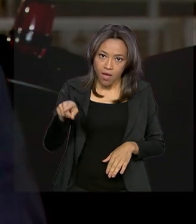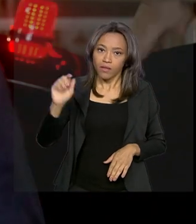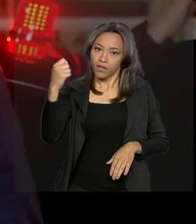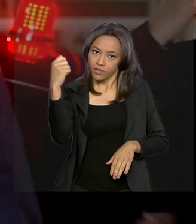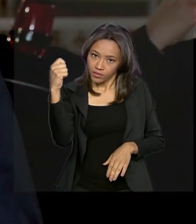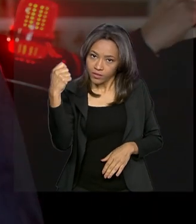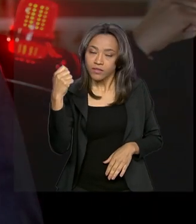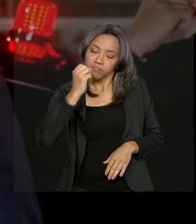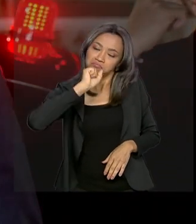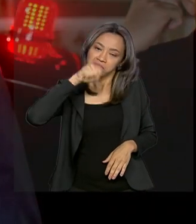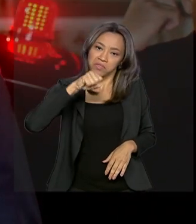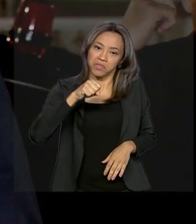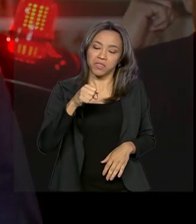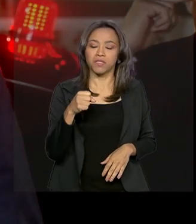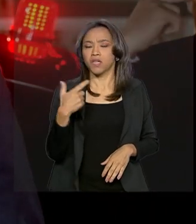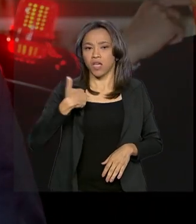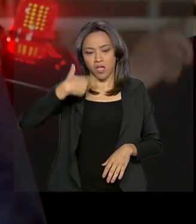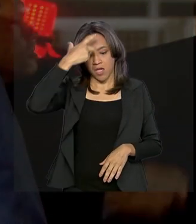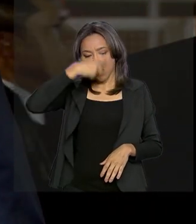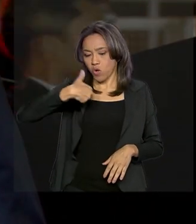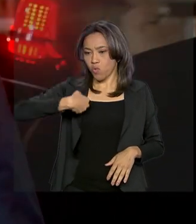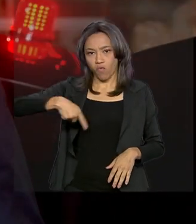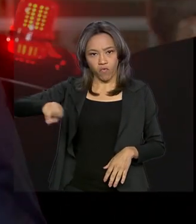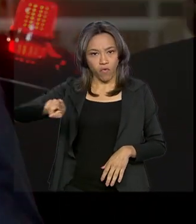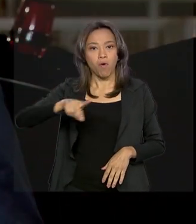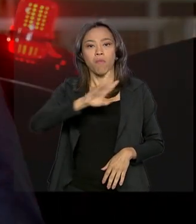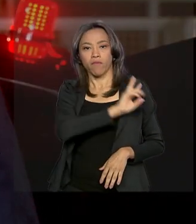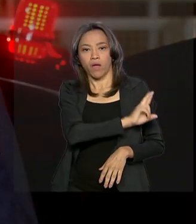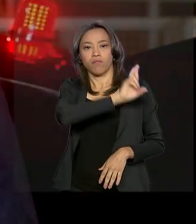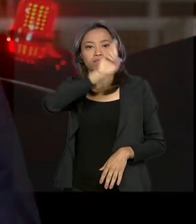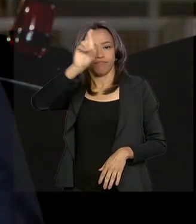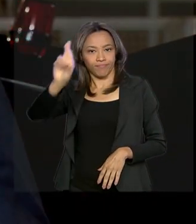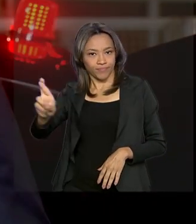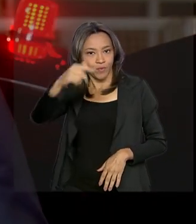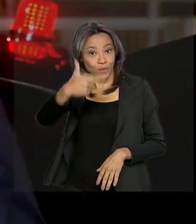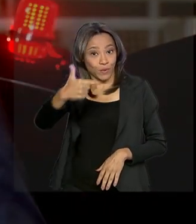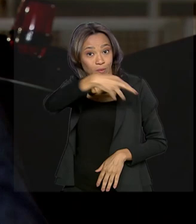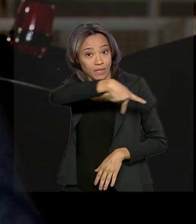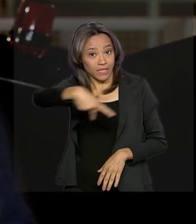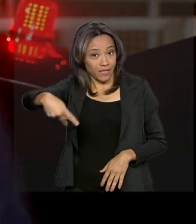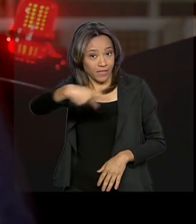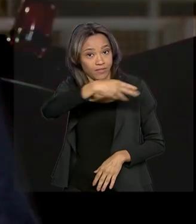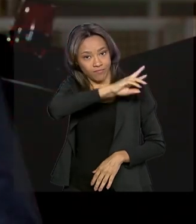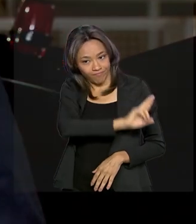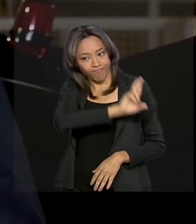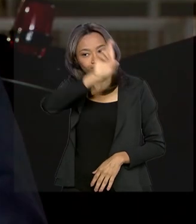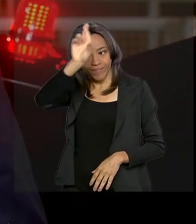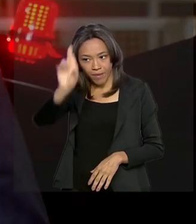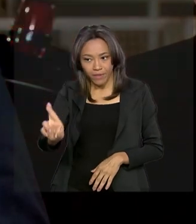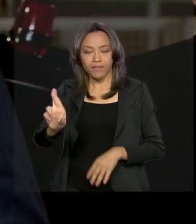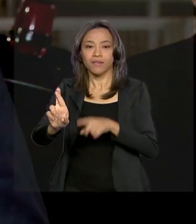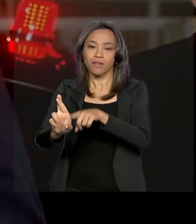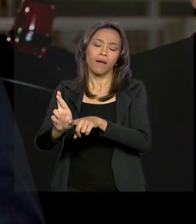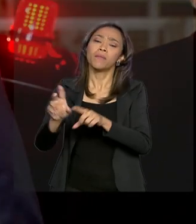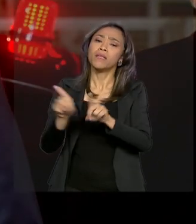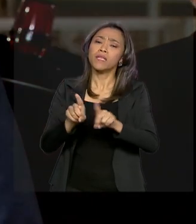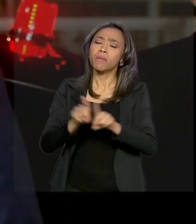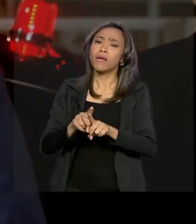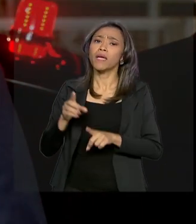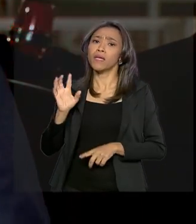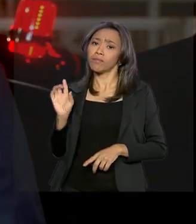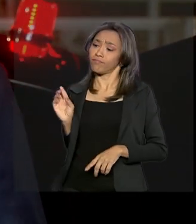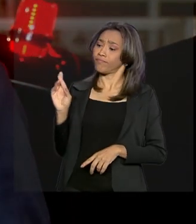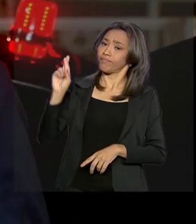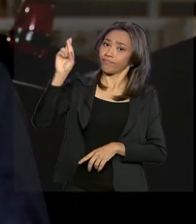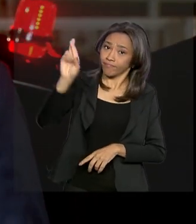será, obviamente, não estará o presidente, mas uma representação de peso como vice. Mas cogitou-se até a possibilidade do Paulo Guedes ir, tendo em vista